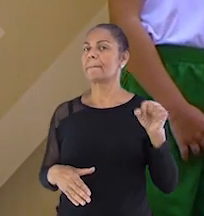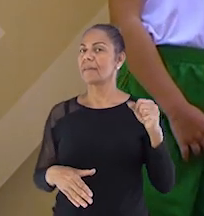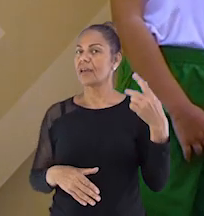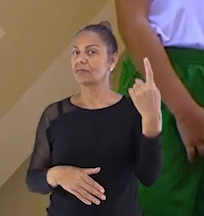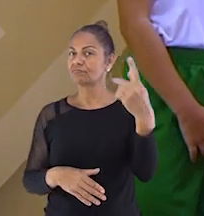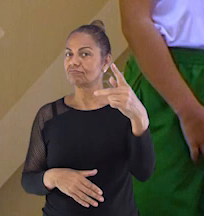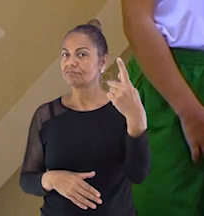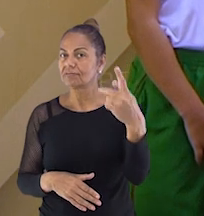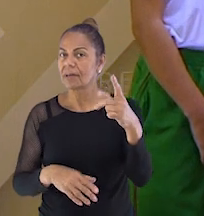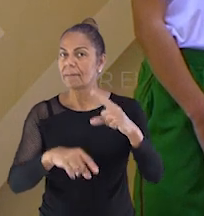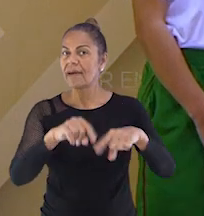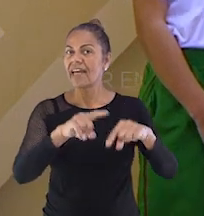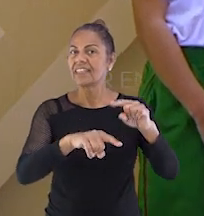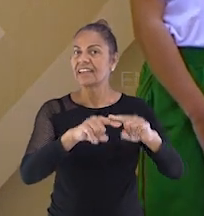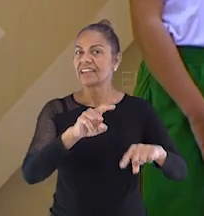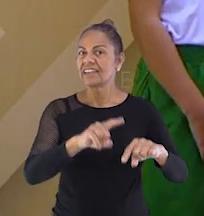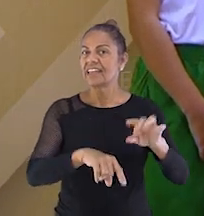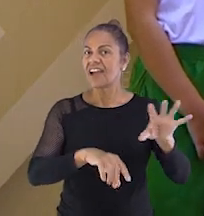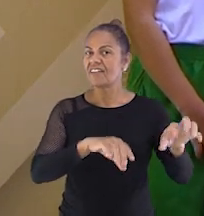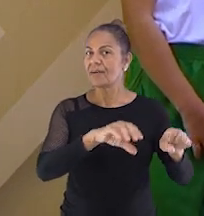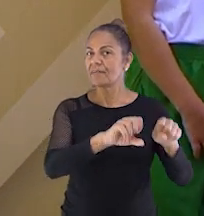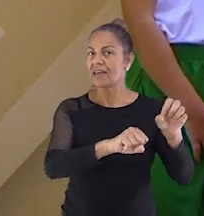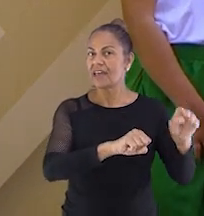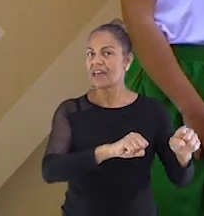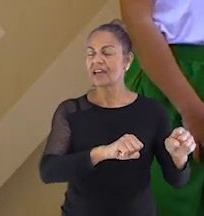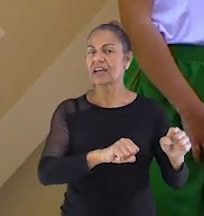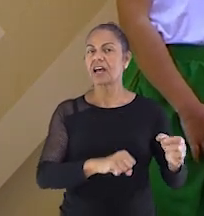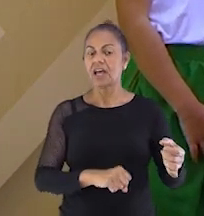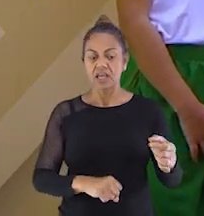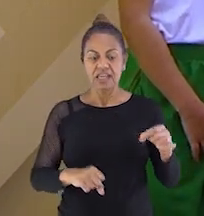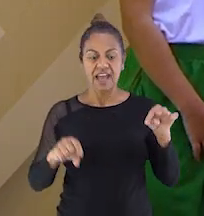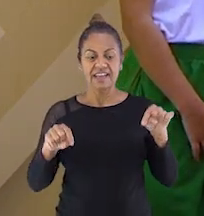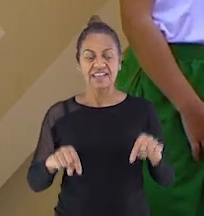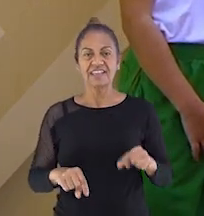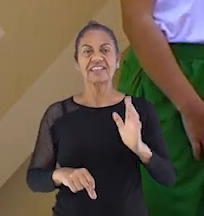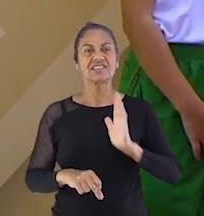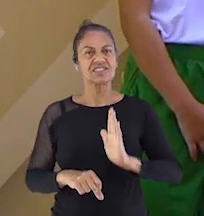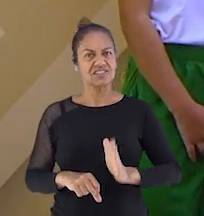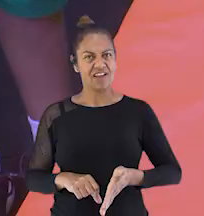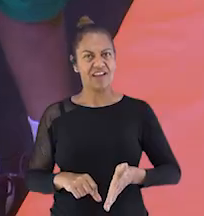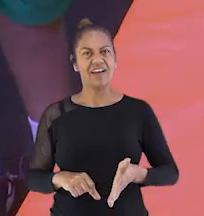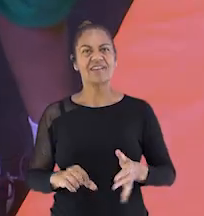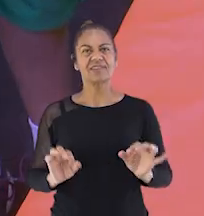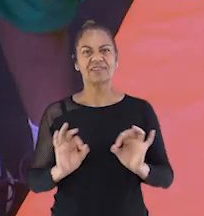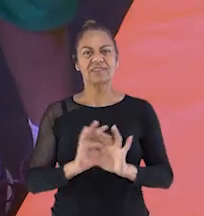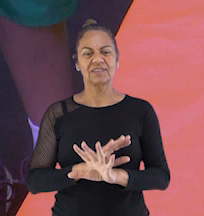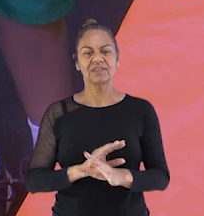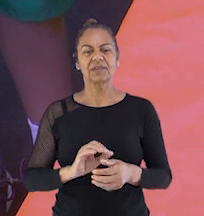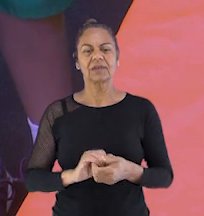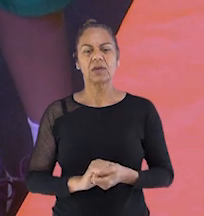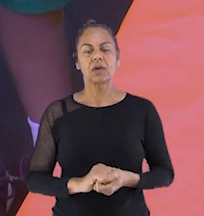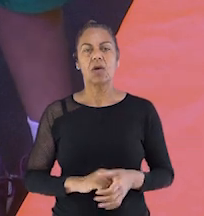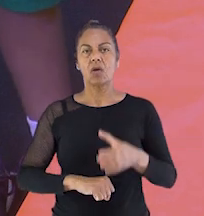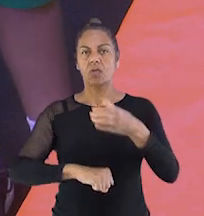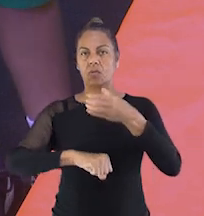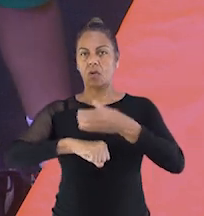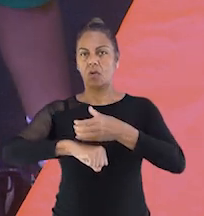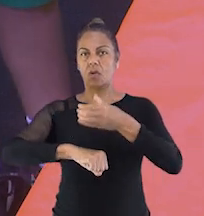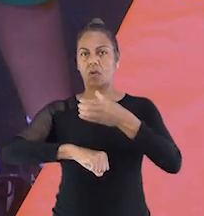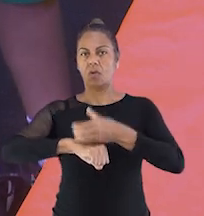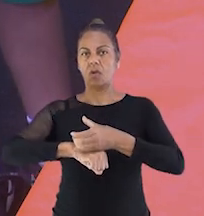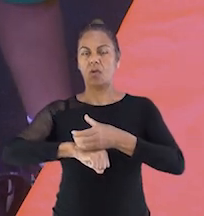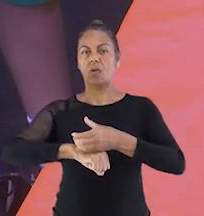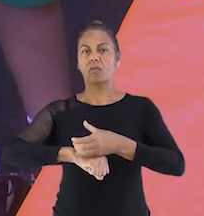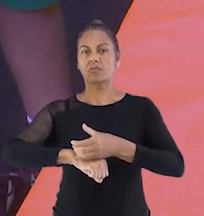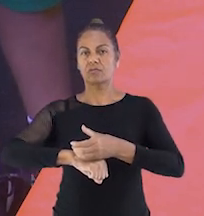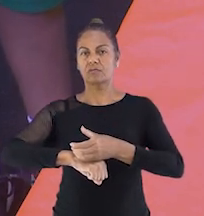seu material que o nosso já está aqui separado. Lembrando que são os copos coloridos,